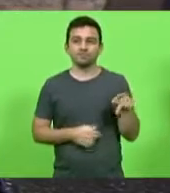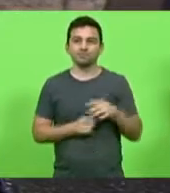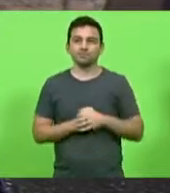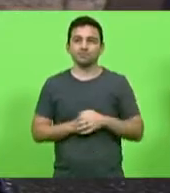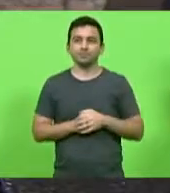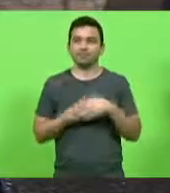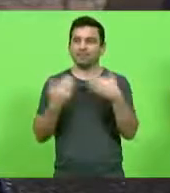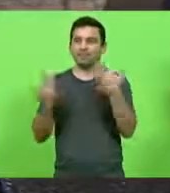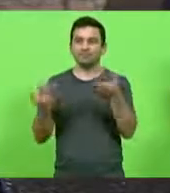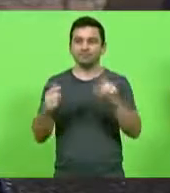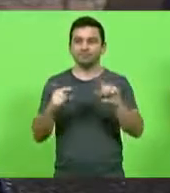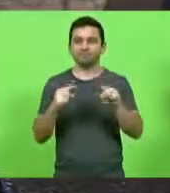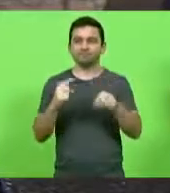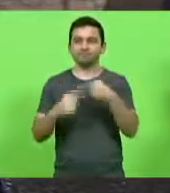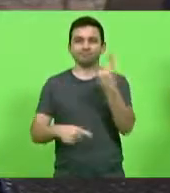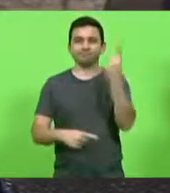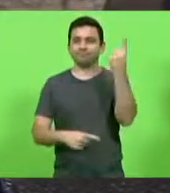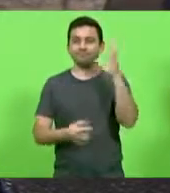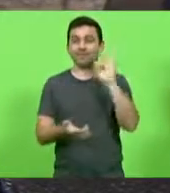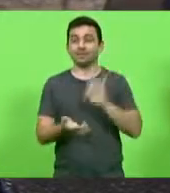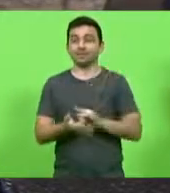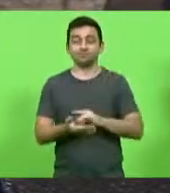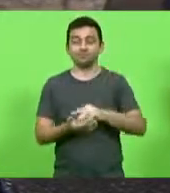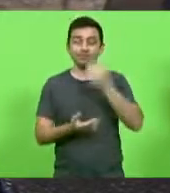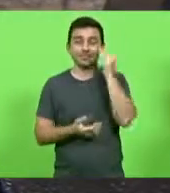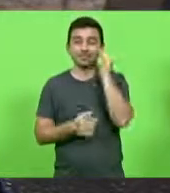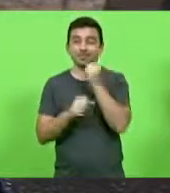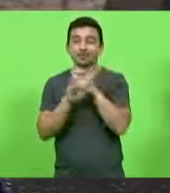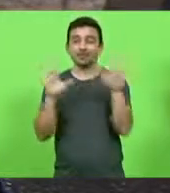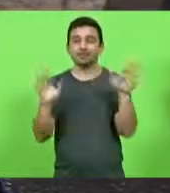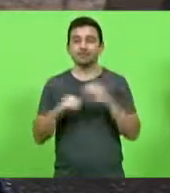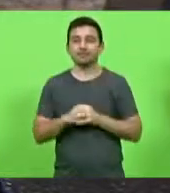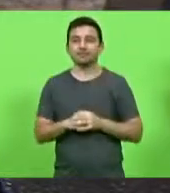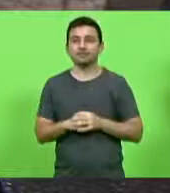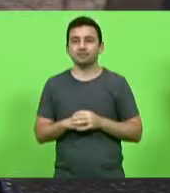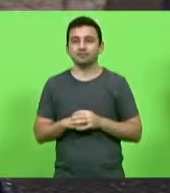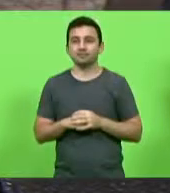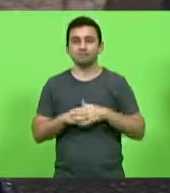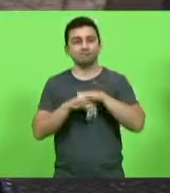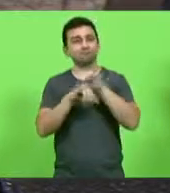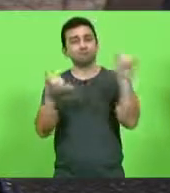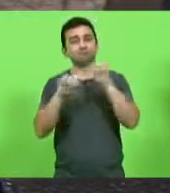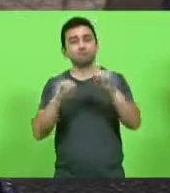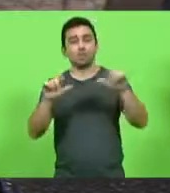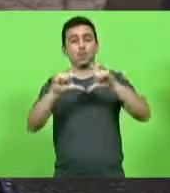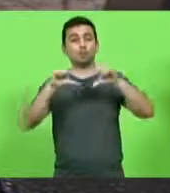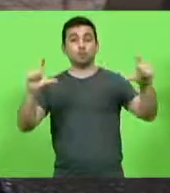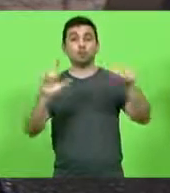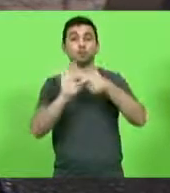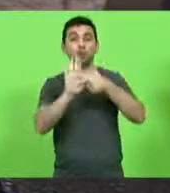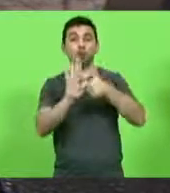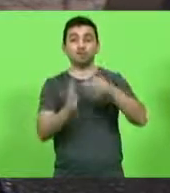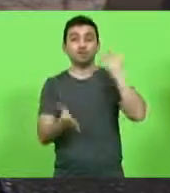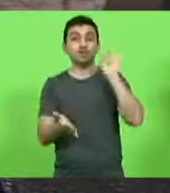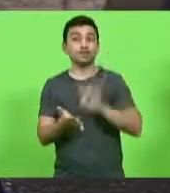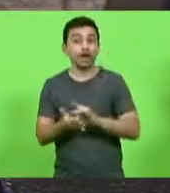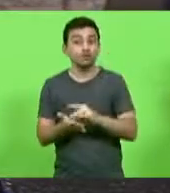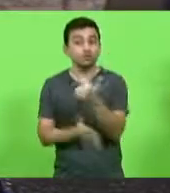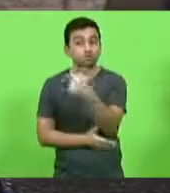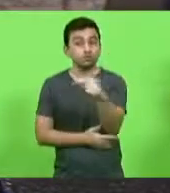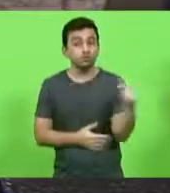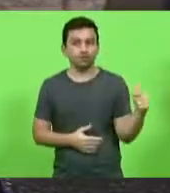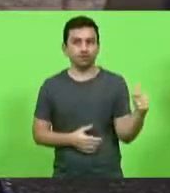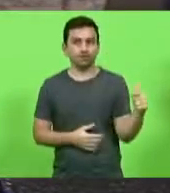totalmente descolado da realidade, tentando emplacar narrativas. Não é fato, são narrativas,